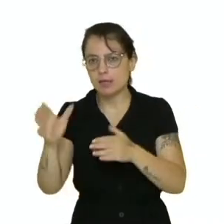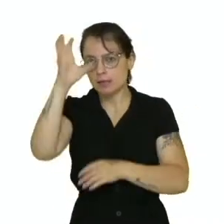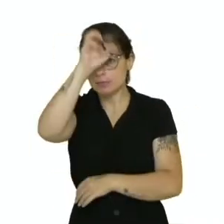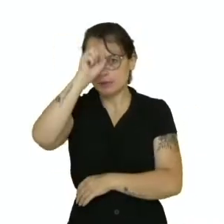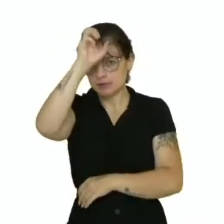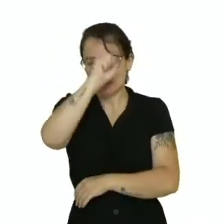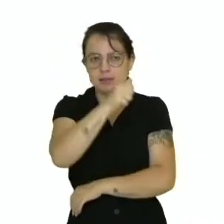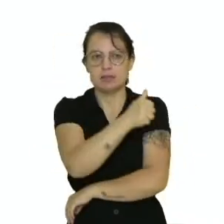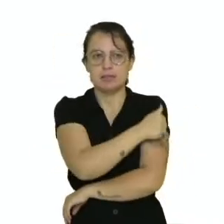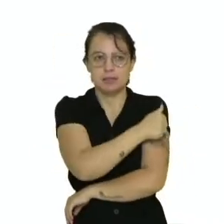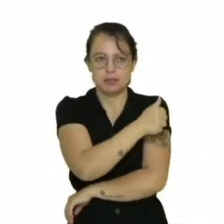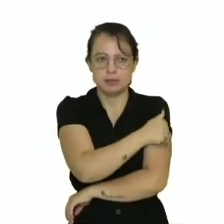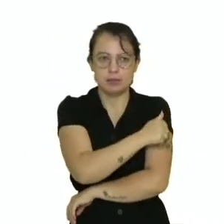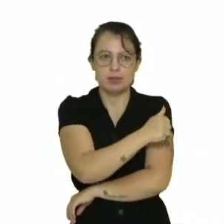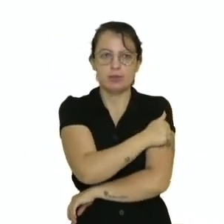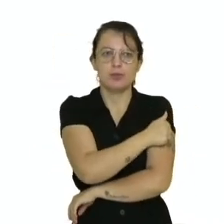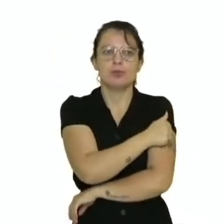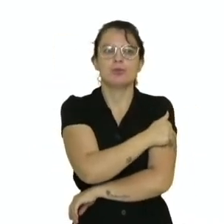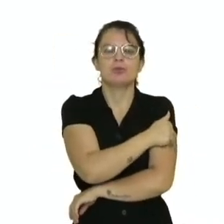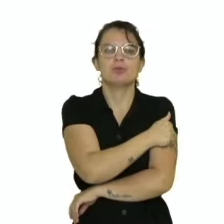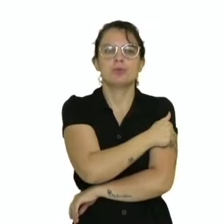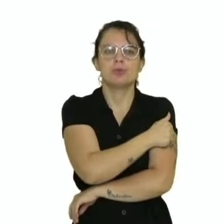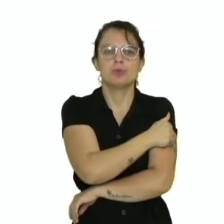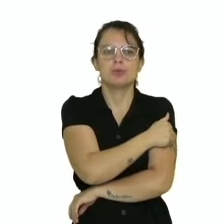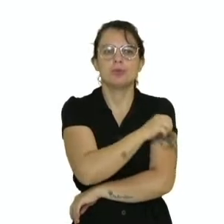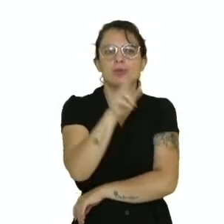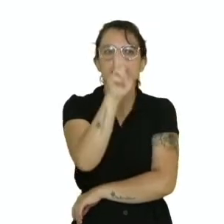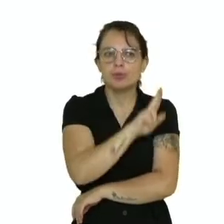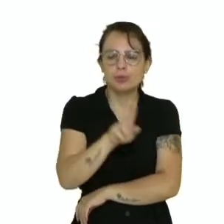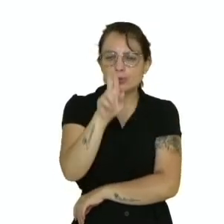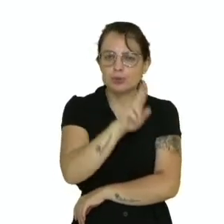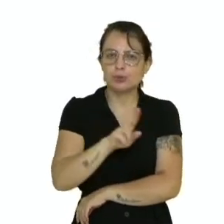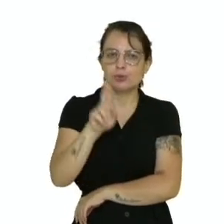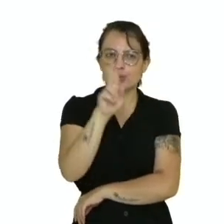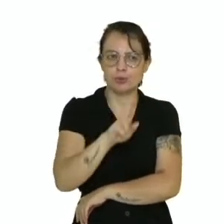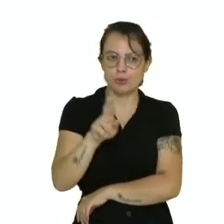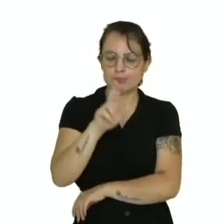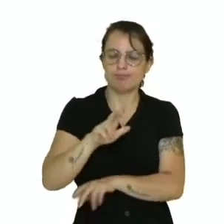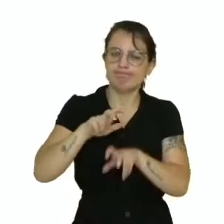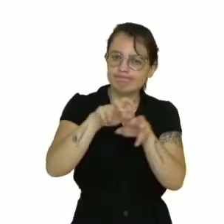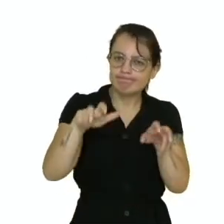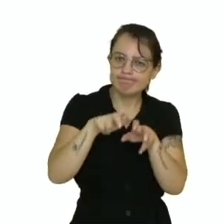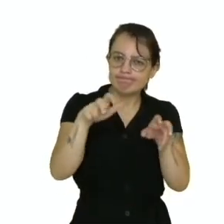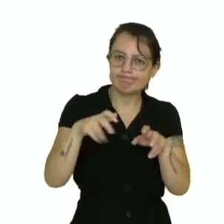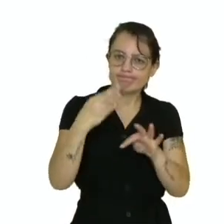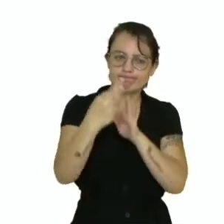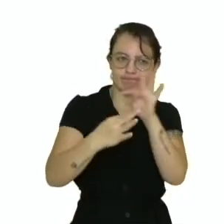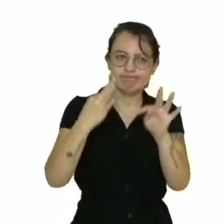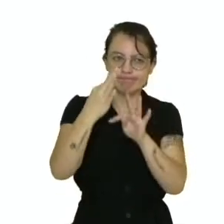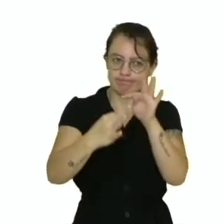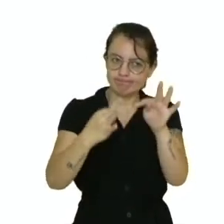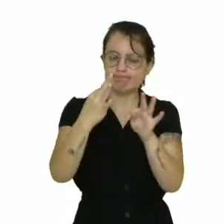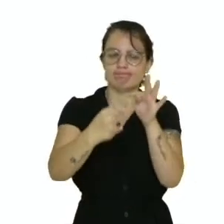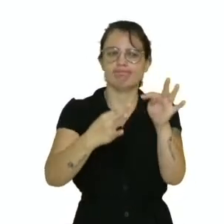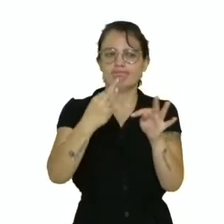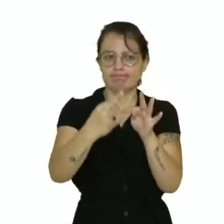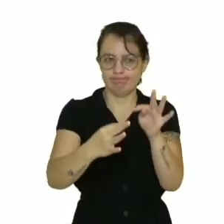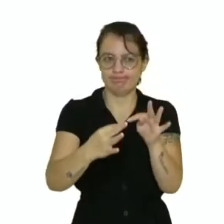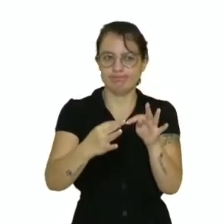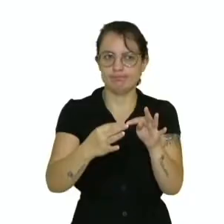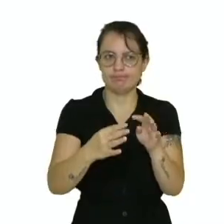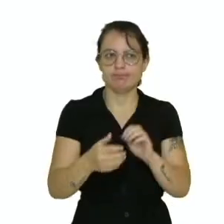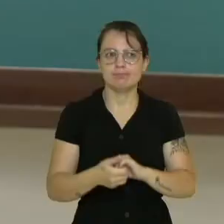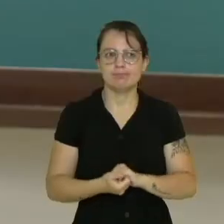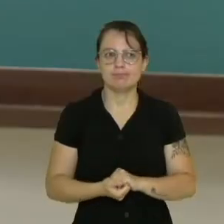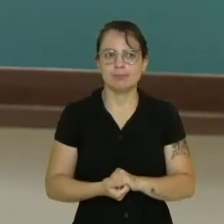estudantes com o uso das plataformas digitais, coordenar o processo democrático de representação docente e discente de